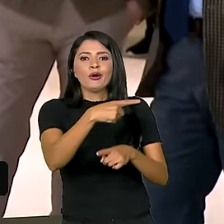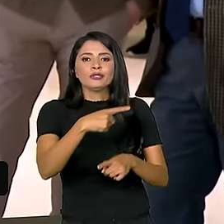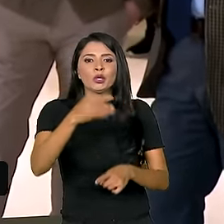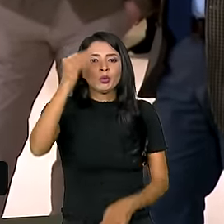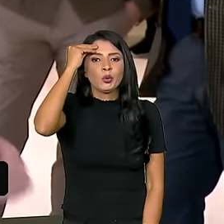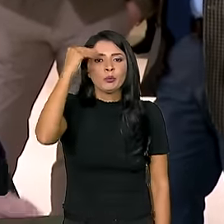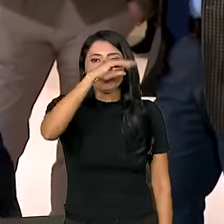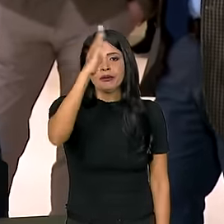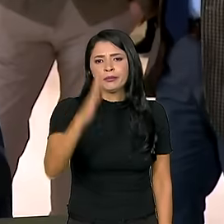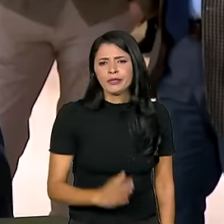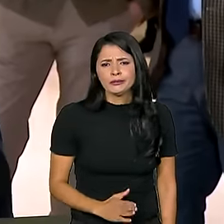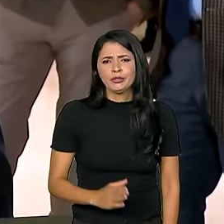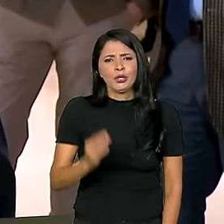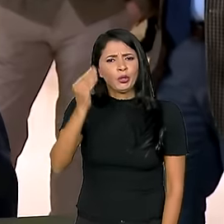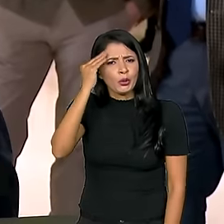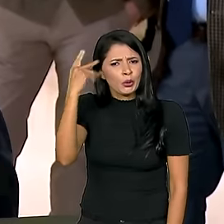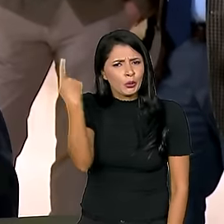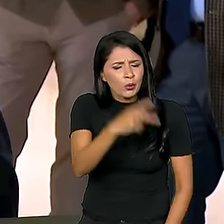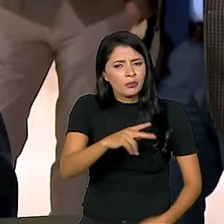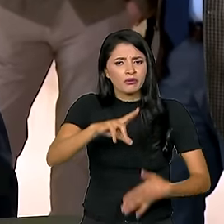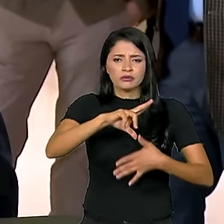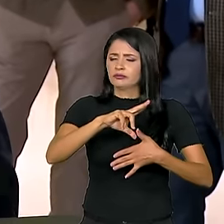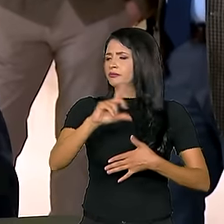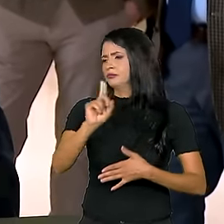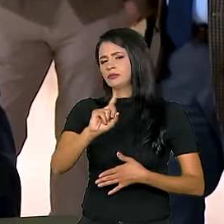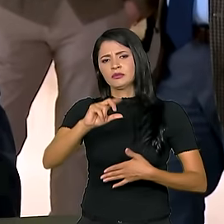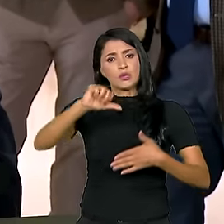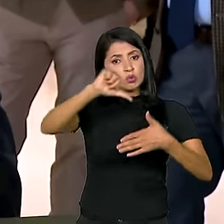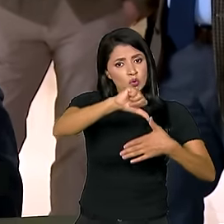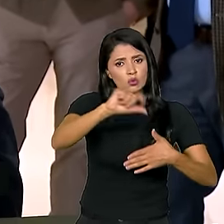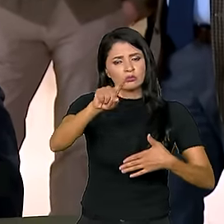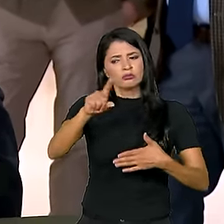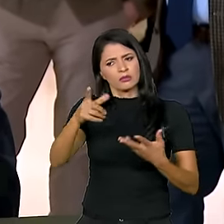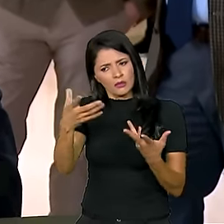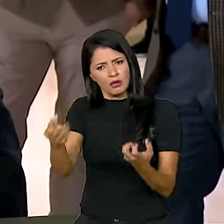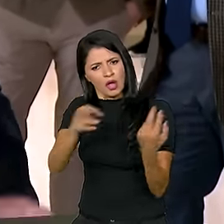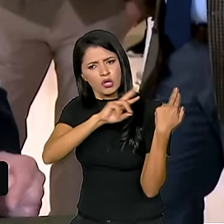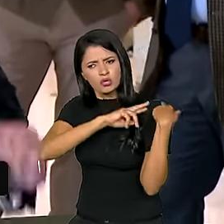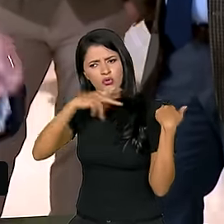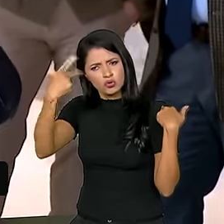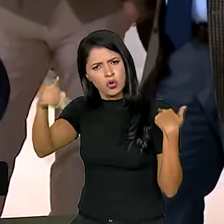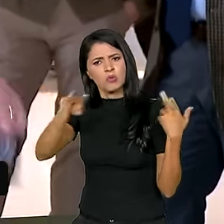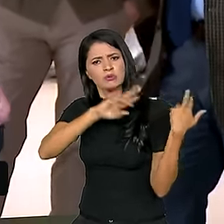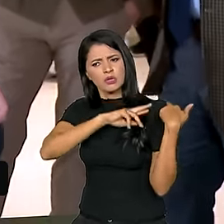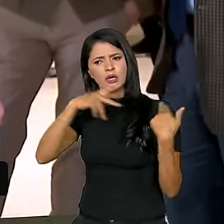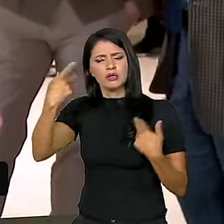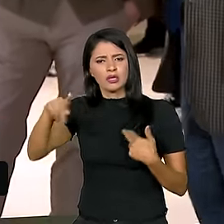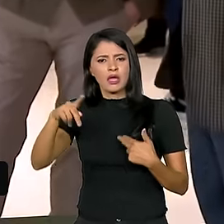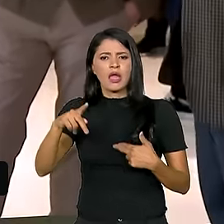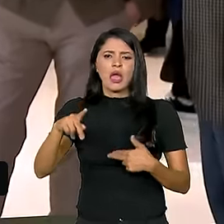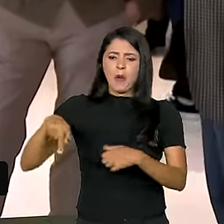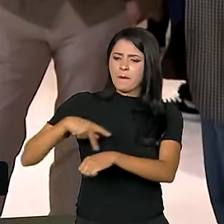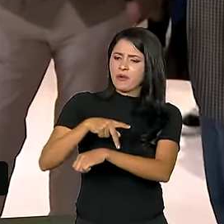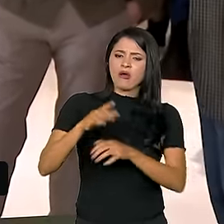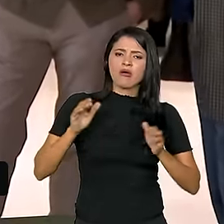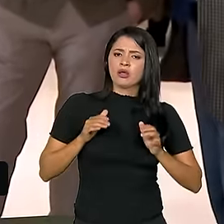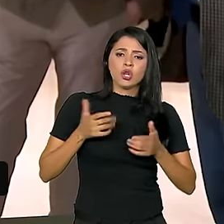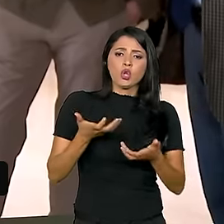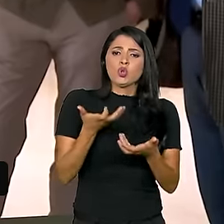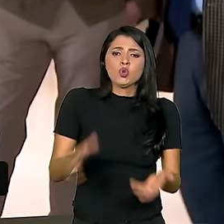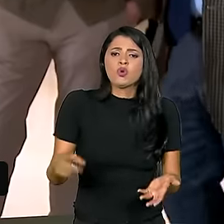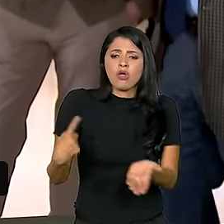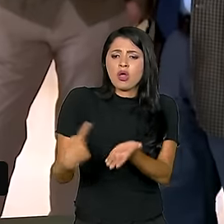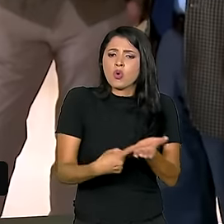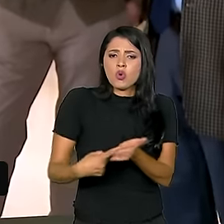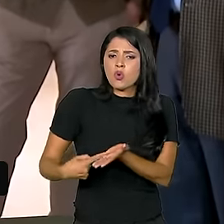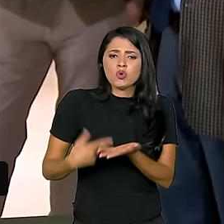e que não digam mais que é por conta da América do Sul. Assuma a responsabilidade de que os países ricos não querem fazer um